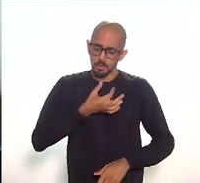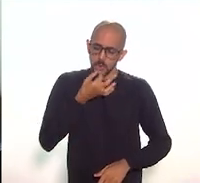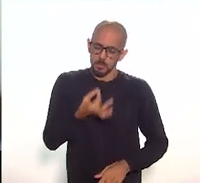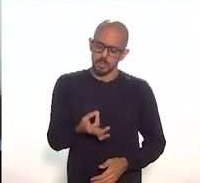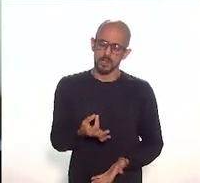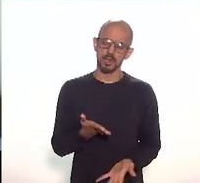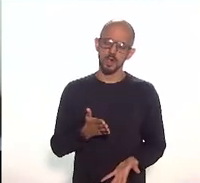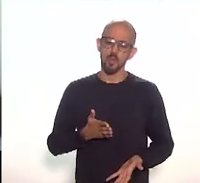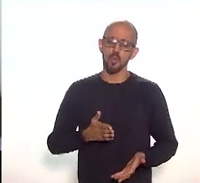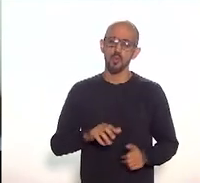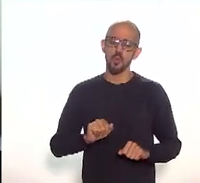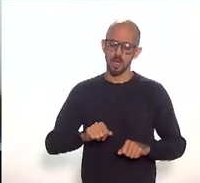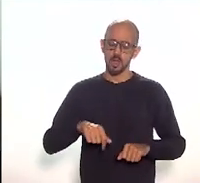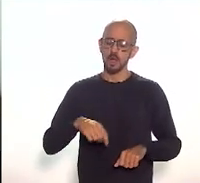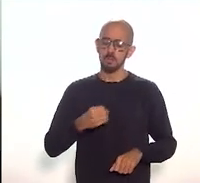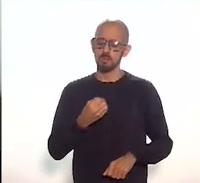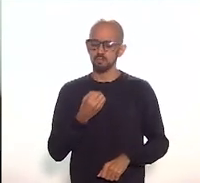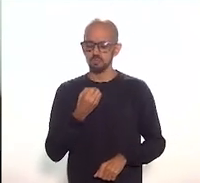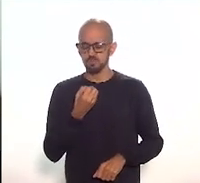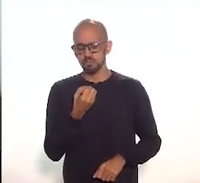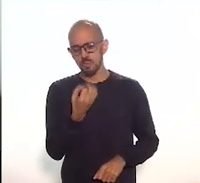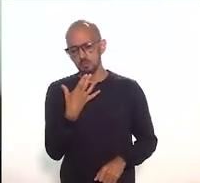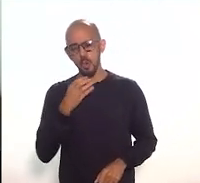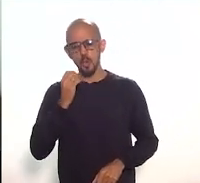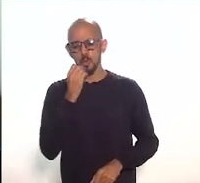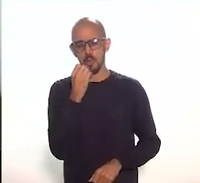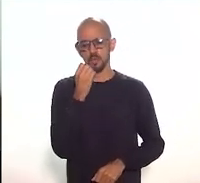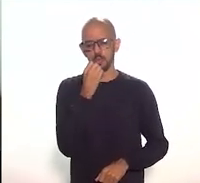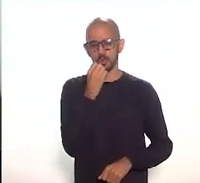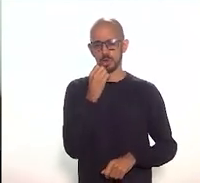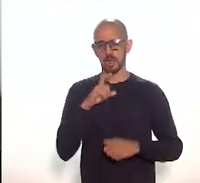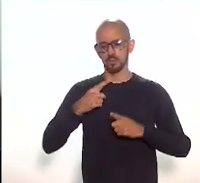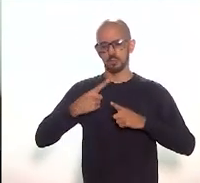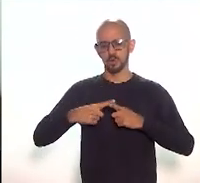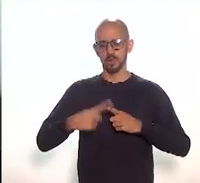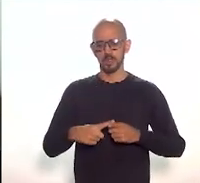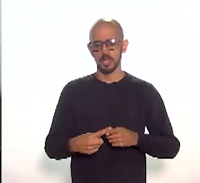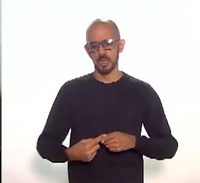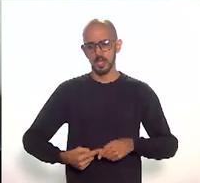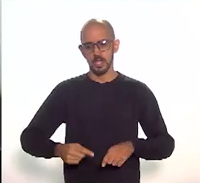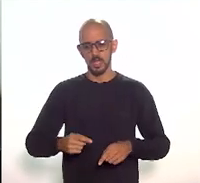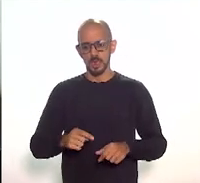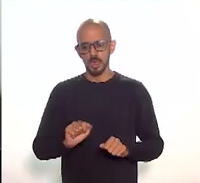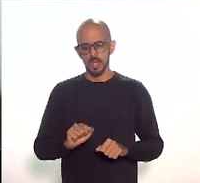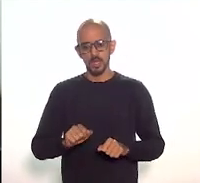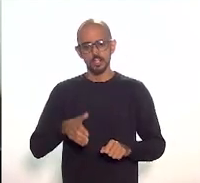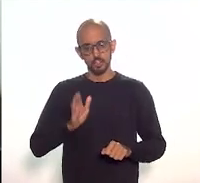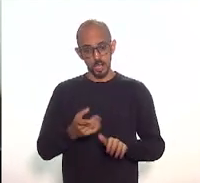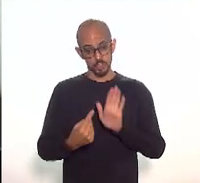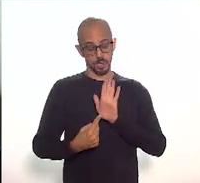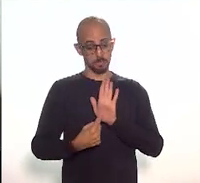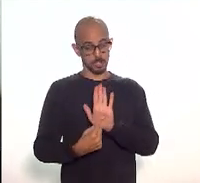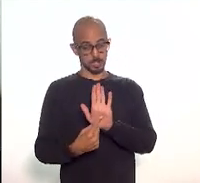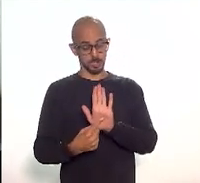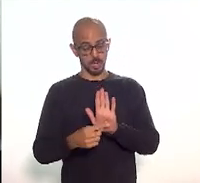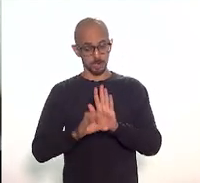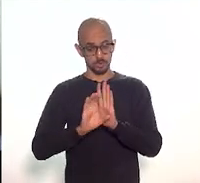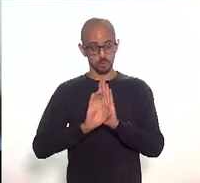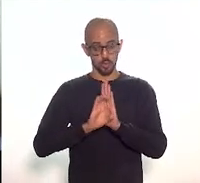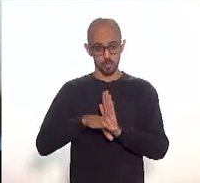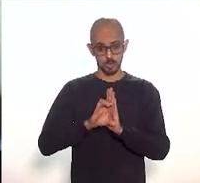muito oportuno, porque já havia presenciado o mesmo conceito